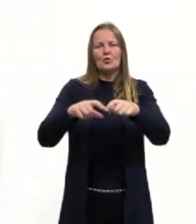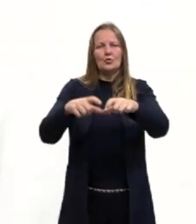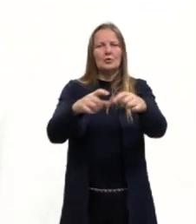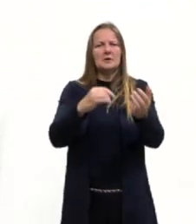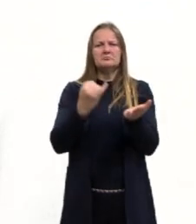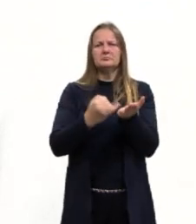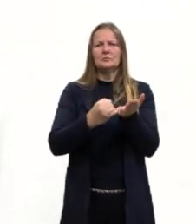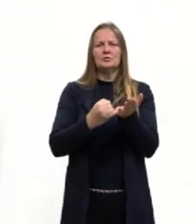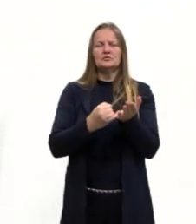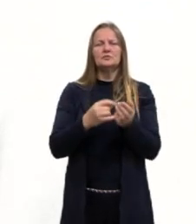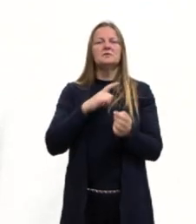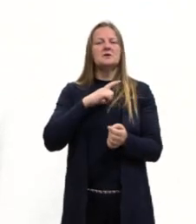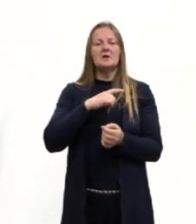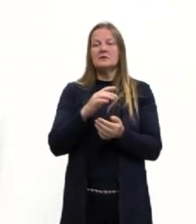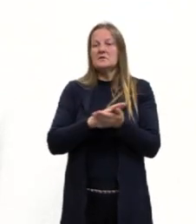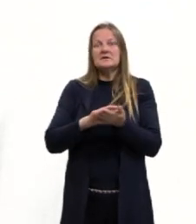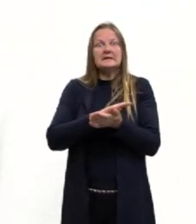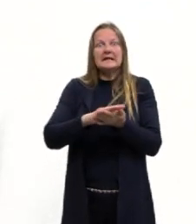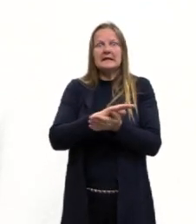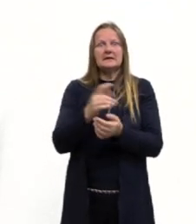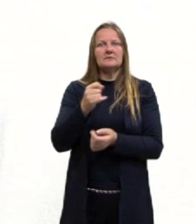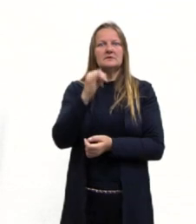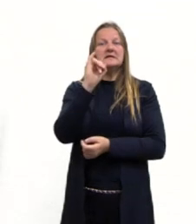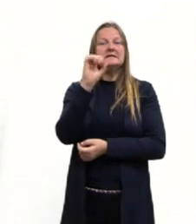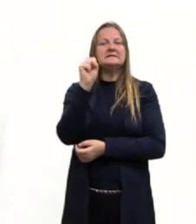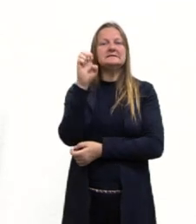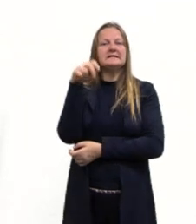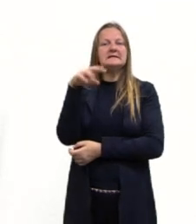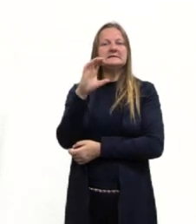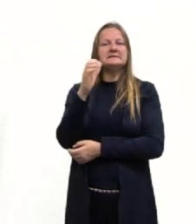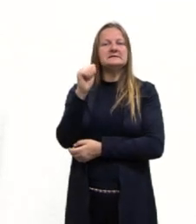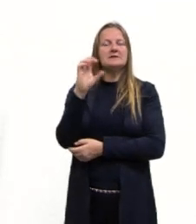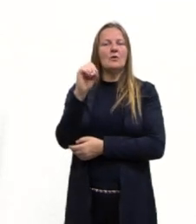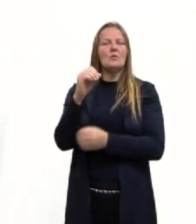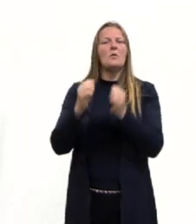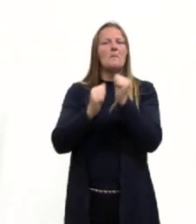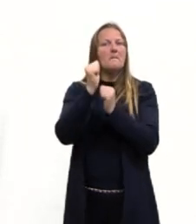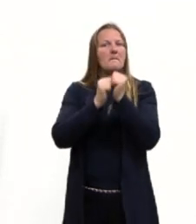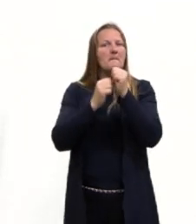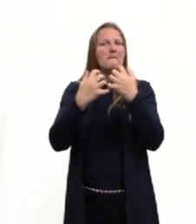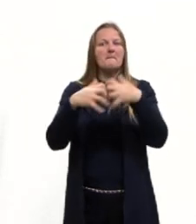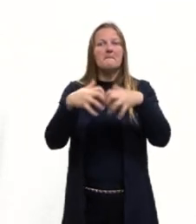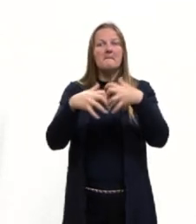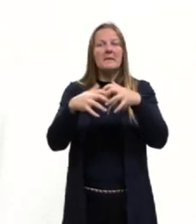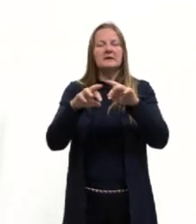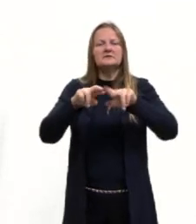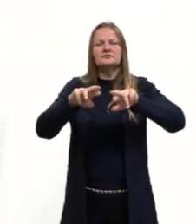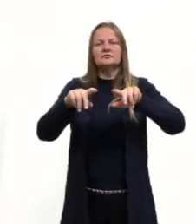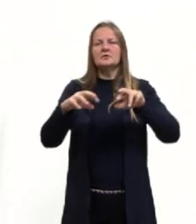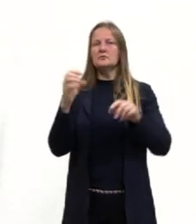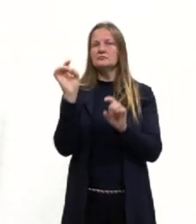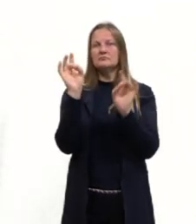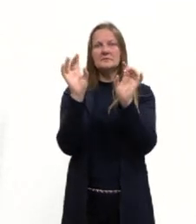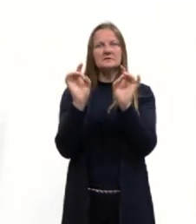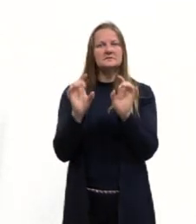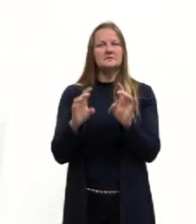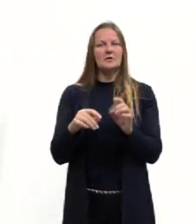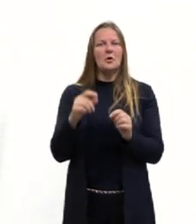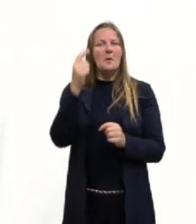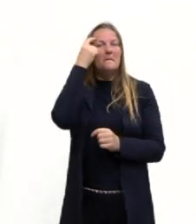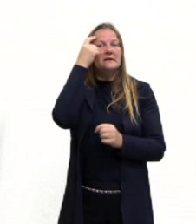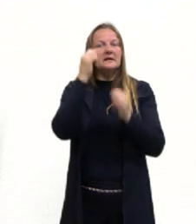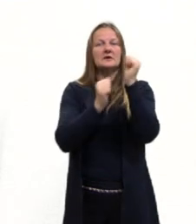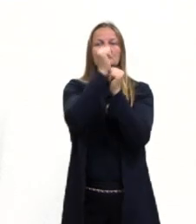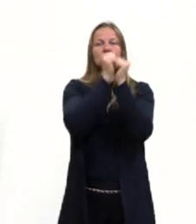a isenção fiscal e a importação de produtos, maquinário industrial, isso também é muito importante. Não adianta eu pensar uma